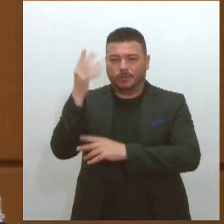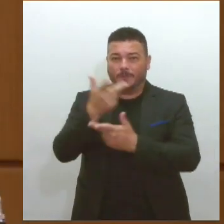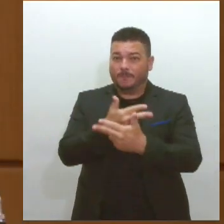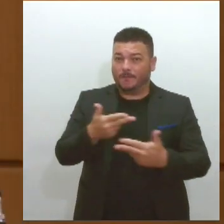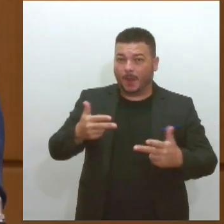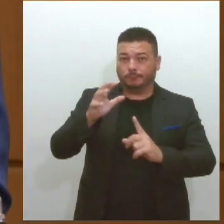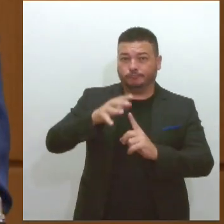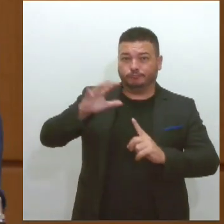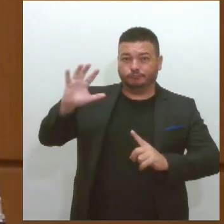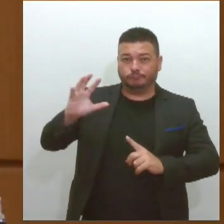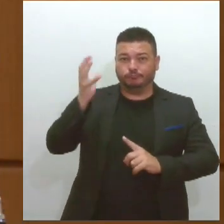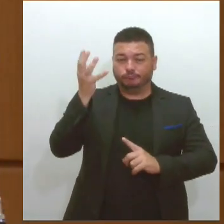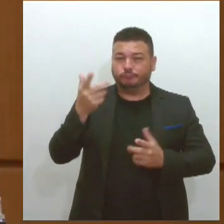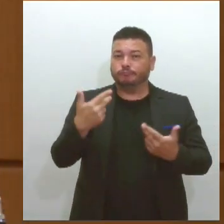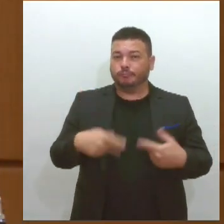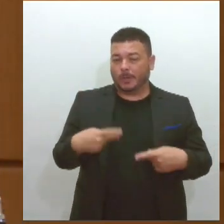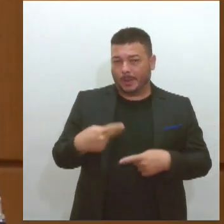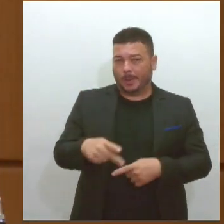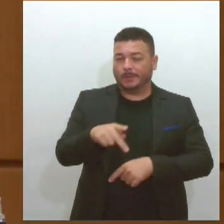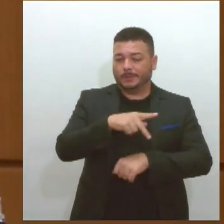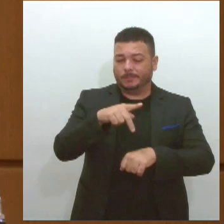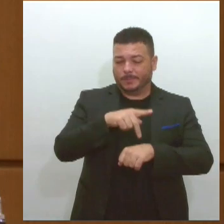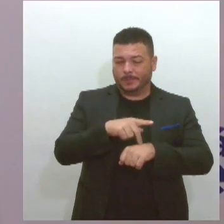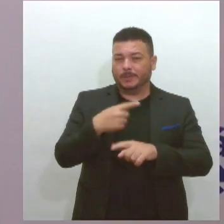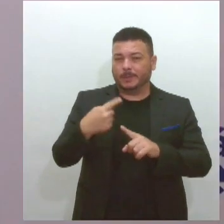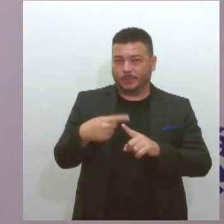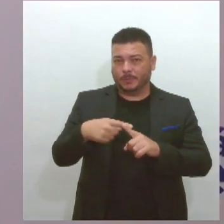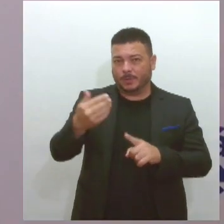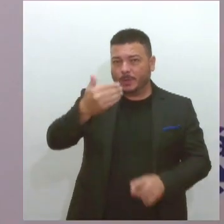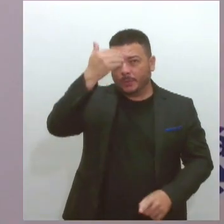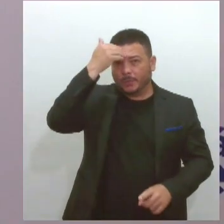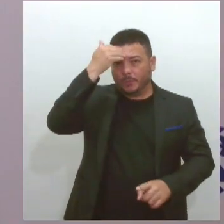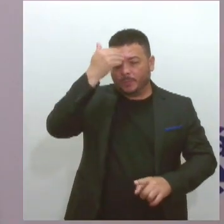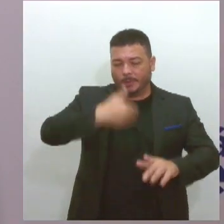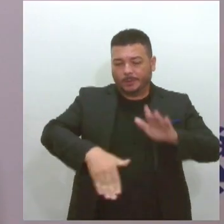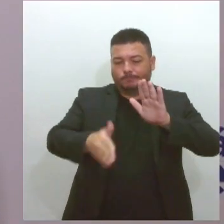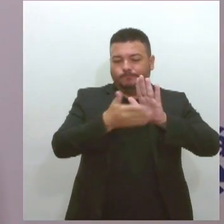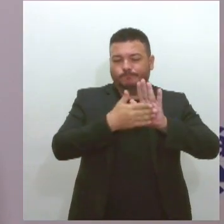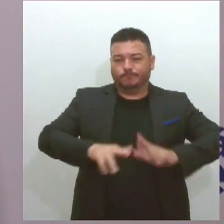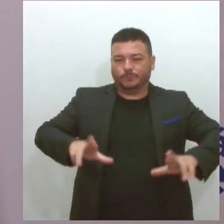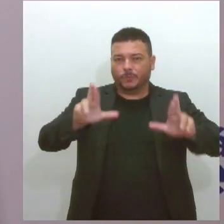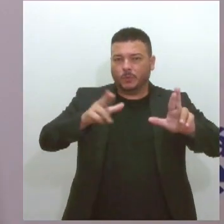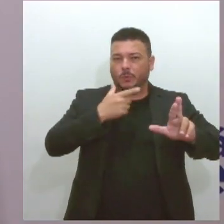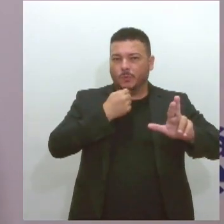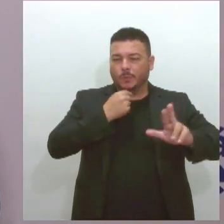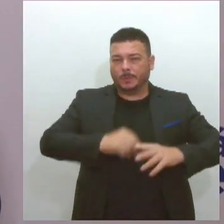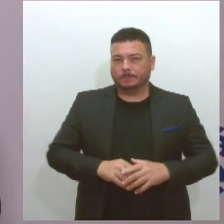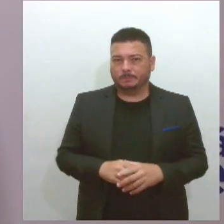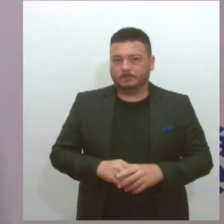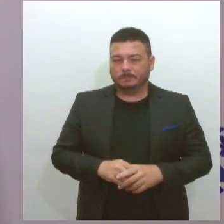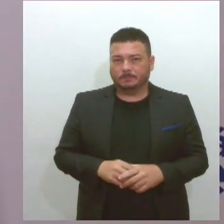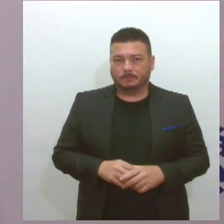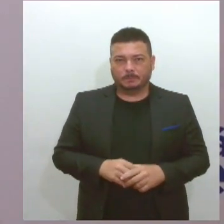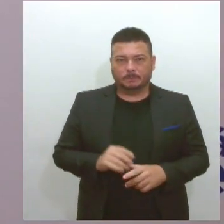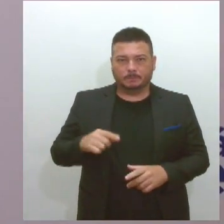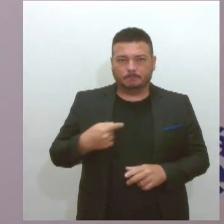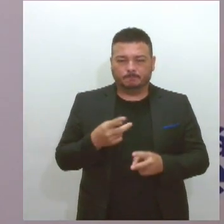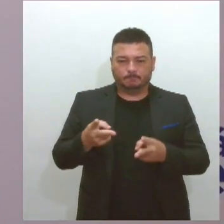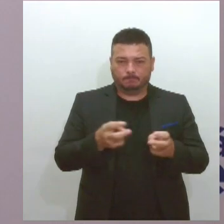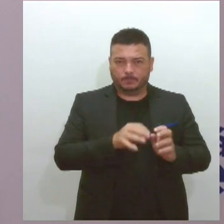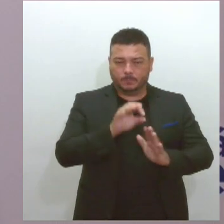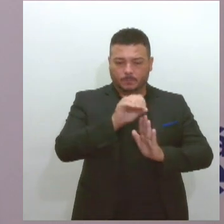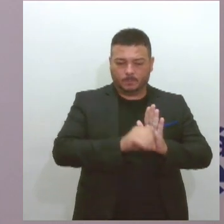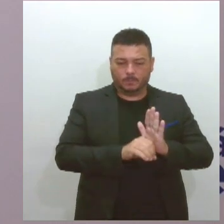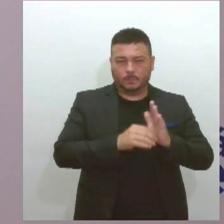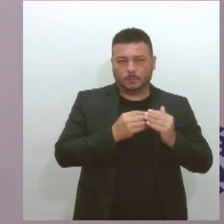ocorridas no país são ocasionadas pela ação do homem. Fizemos a leitura de um ofício encaminhado pelo